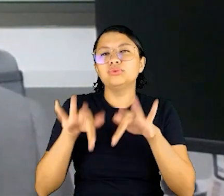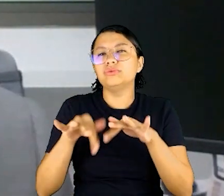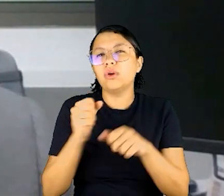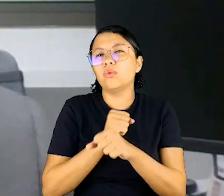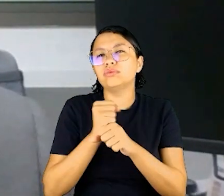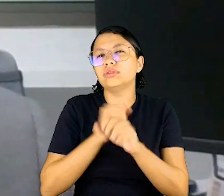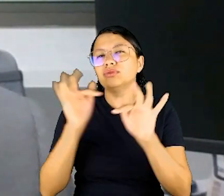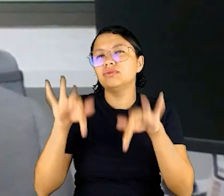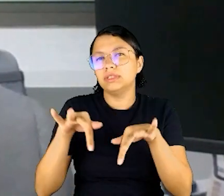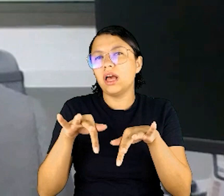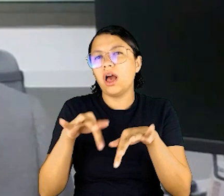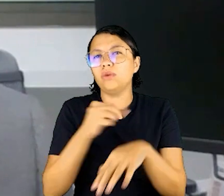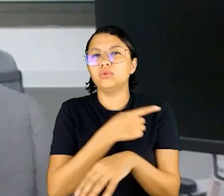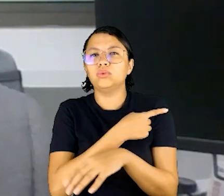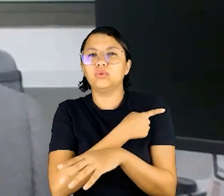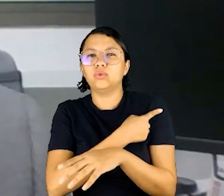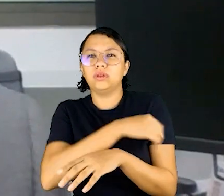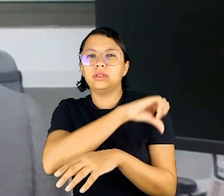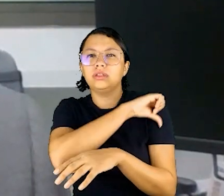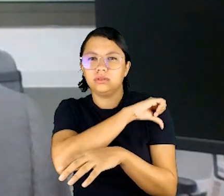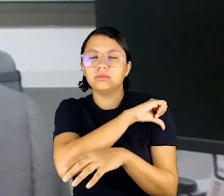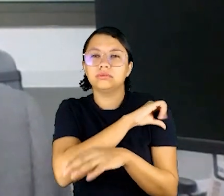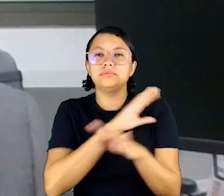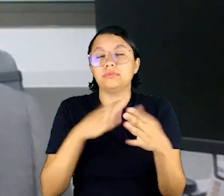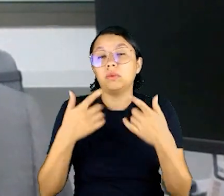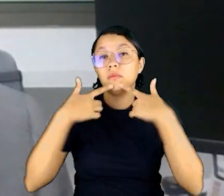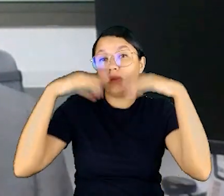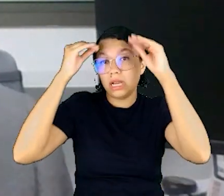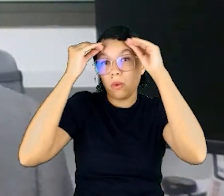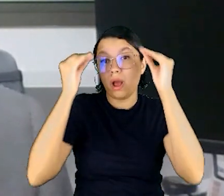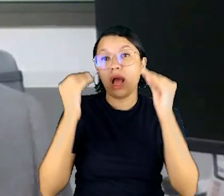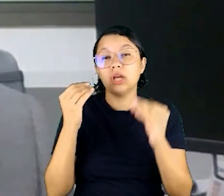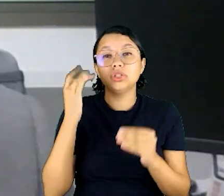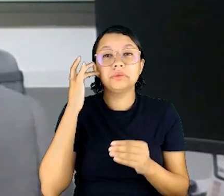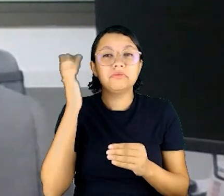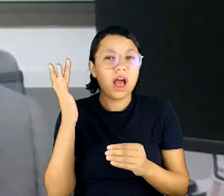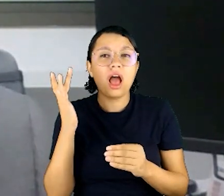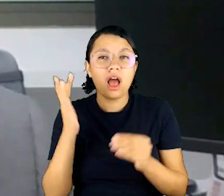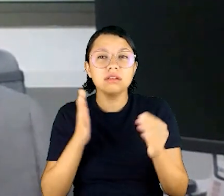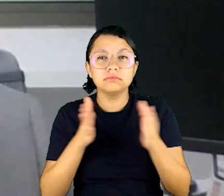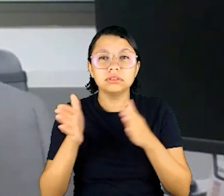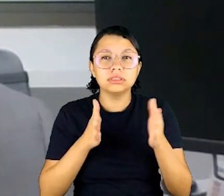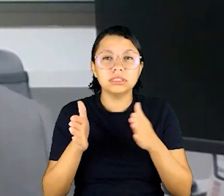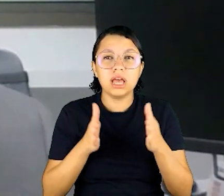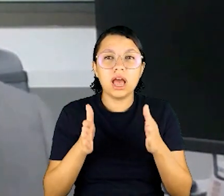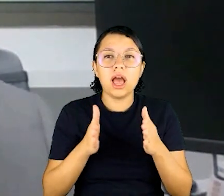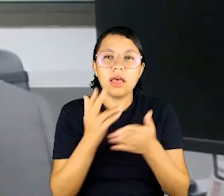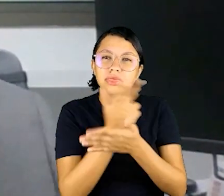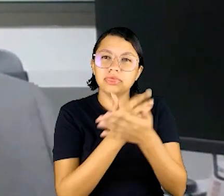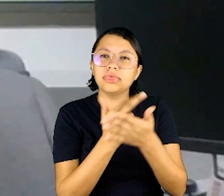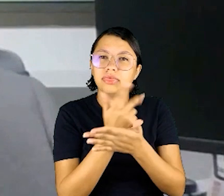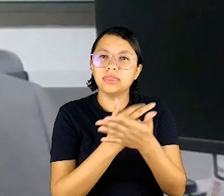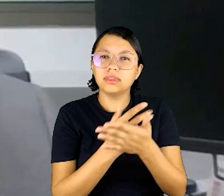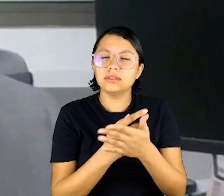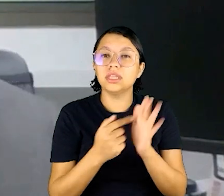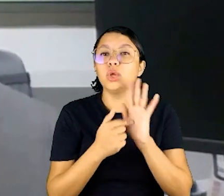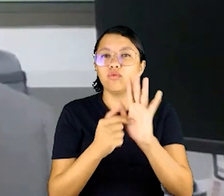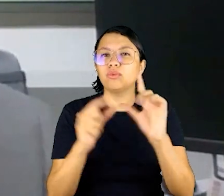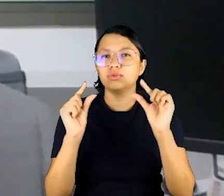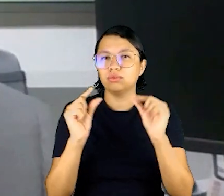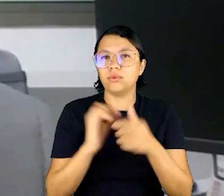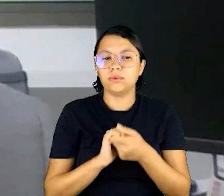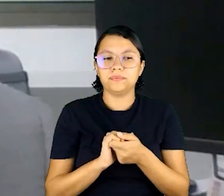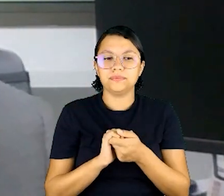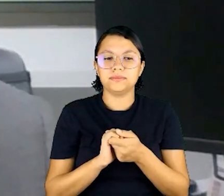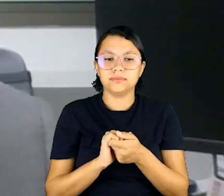finais, os anos finais do ensino fundamental, ela procura ter uma linguagem de fácil acesso, umas figurinhas, vou mostrar um pouco